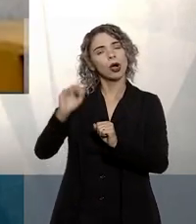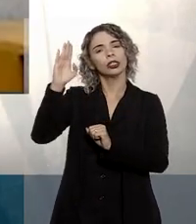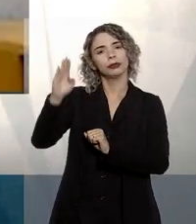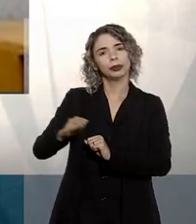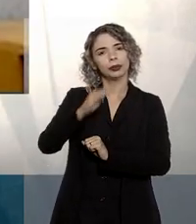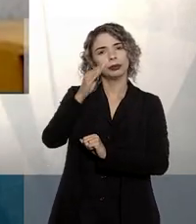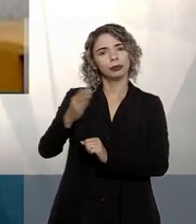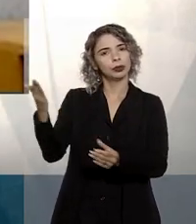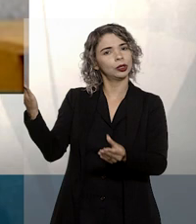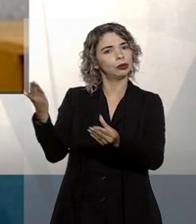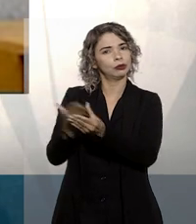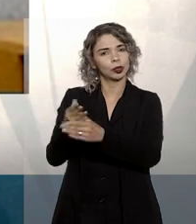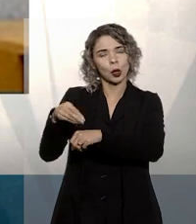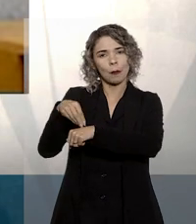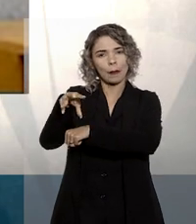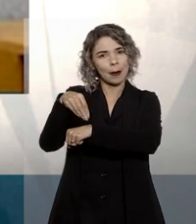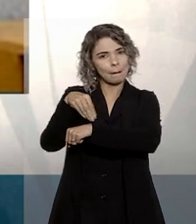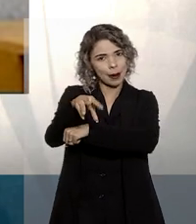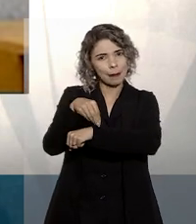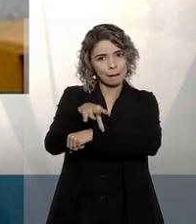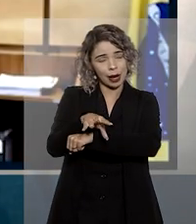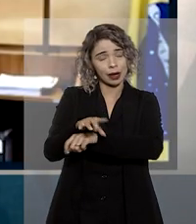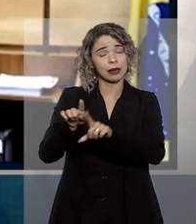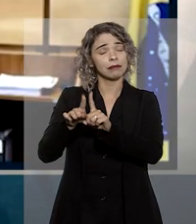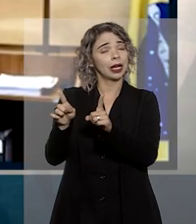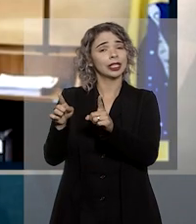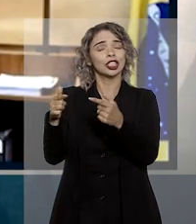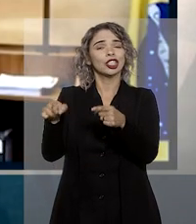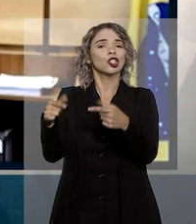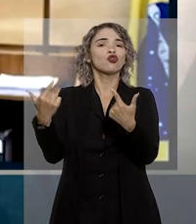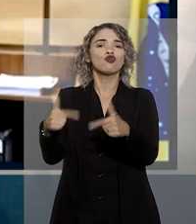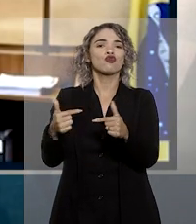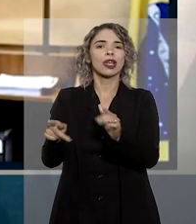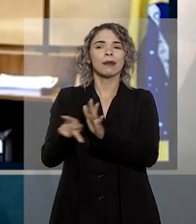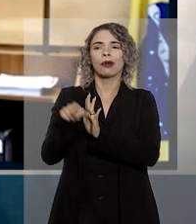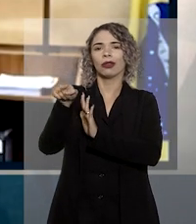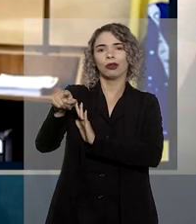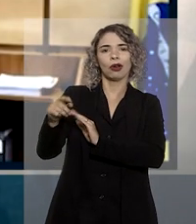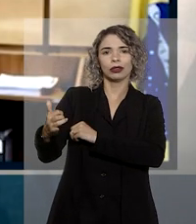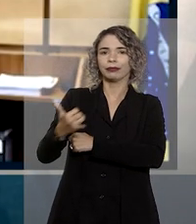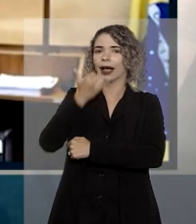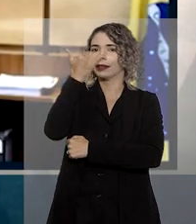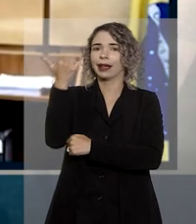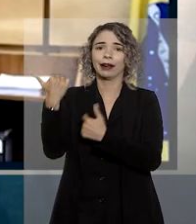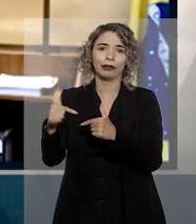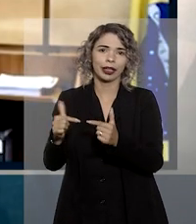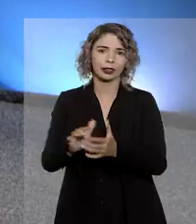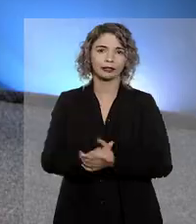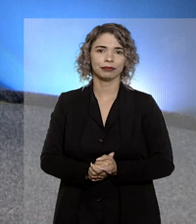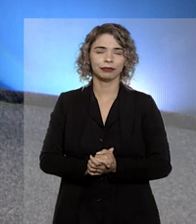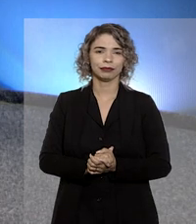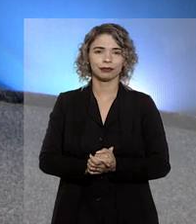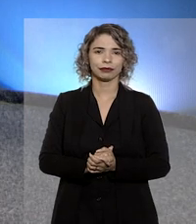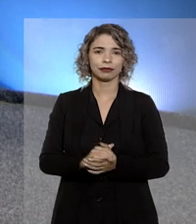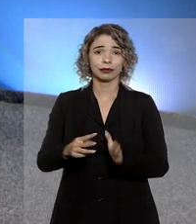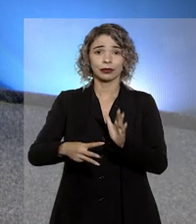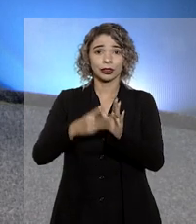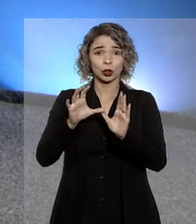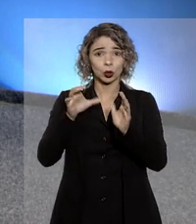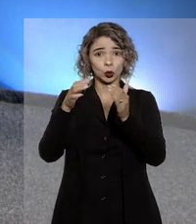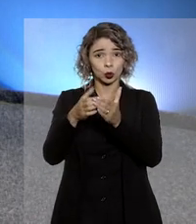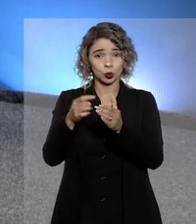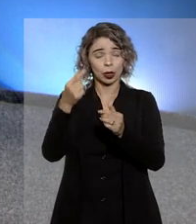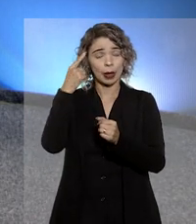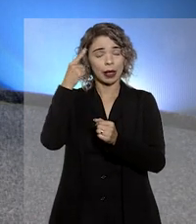é o cancelamento do registro de distribuição, o que não gera efeitos para o autor da ação. E a terceira